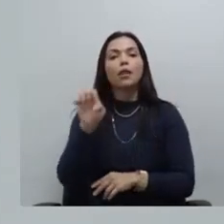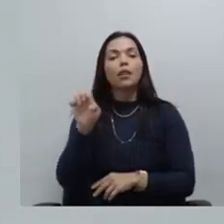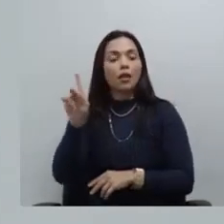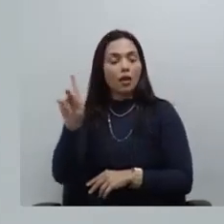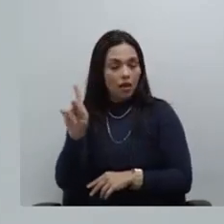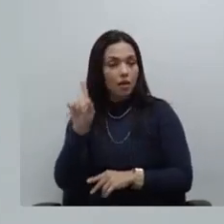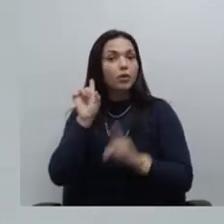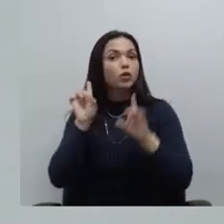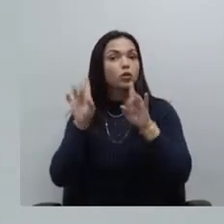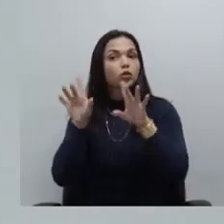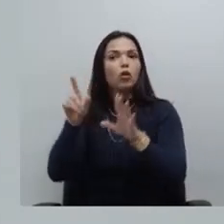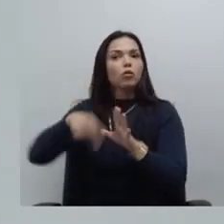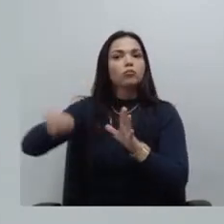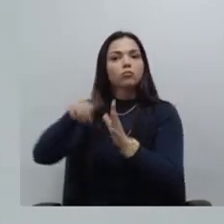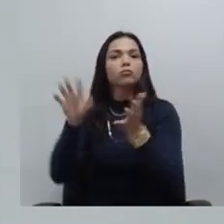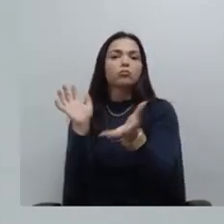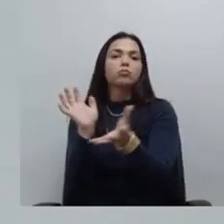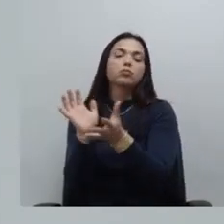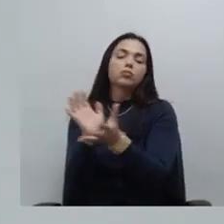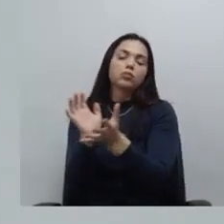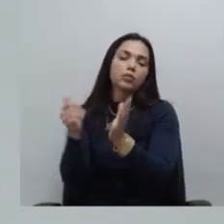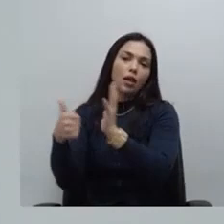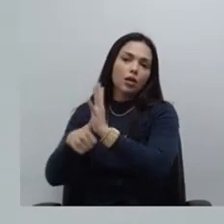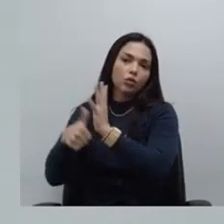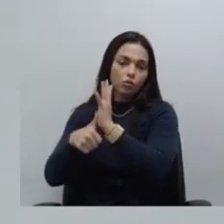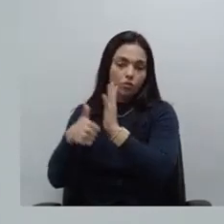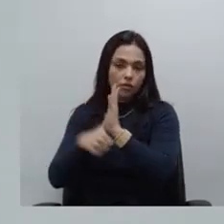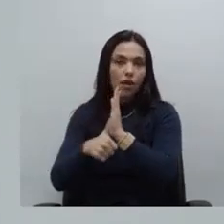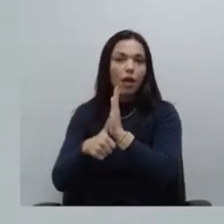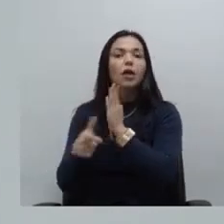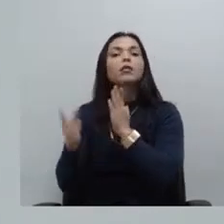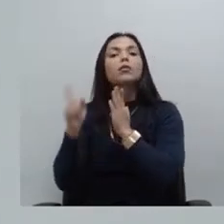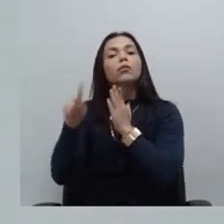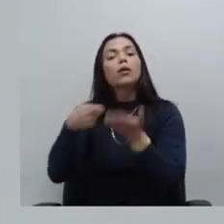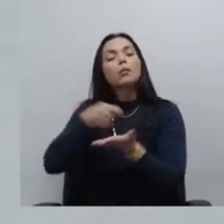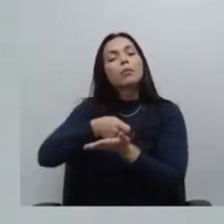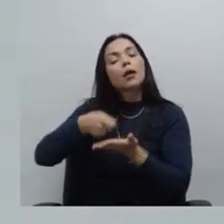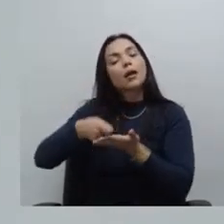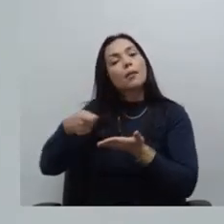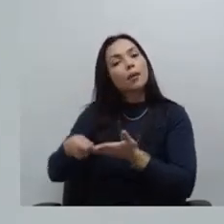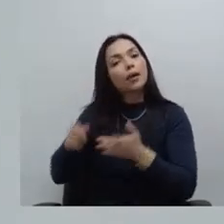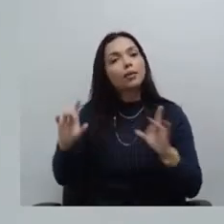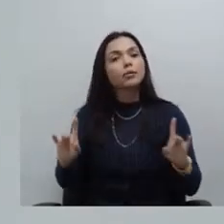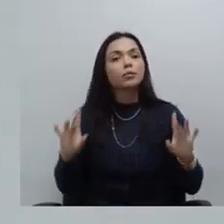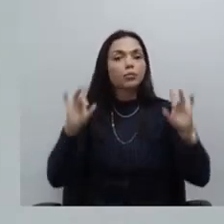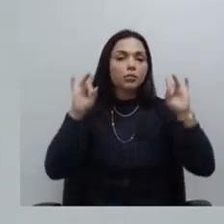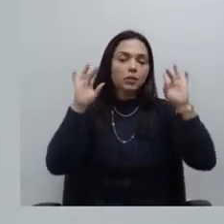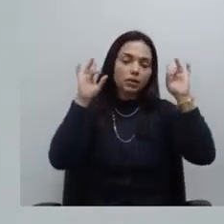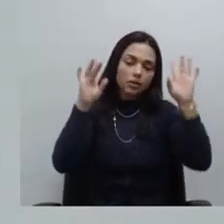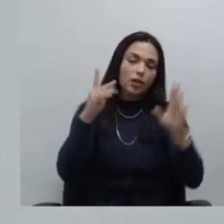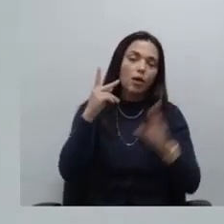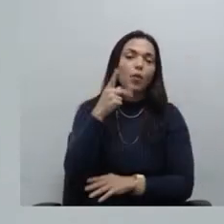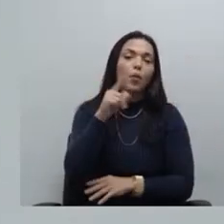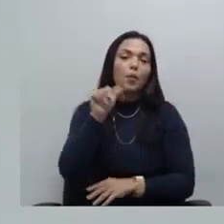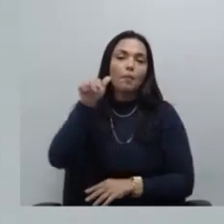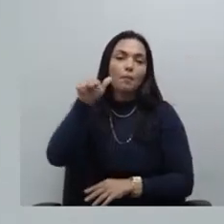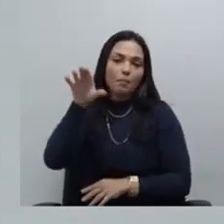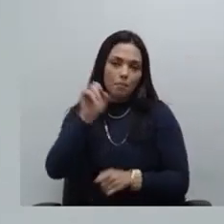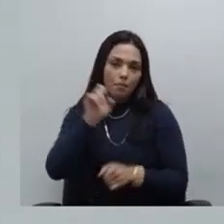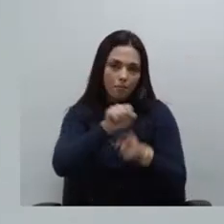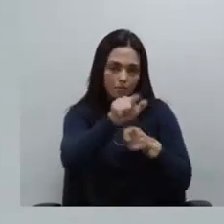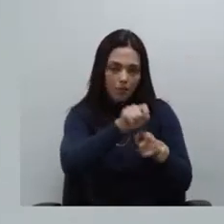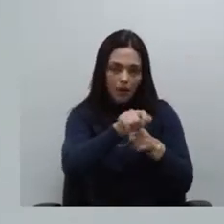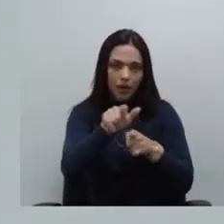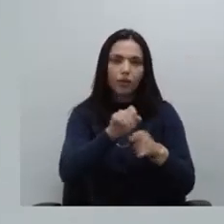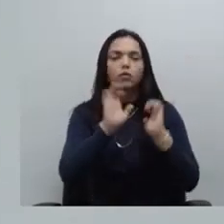associados e associadas para custeio de despesas extraordinárias do plano como todos sabem isso foi